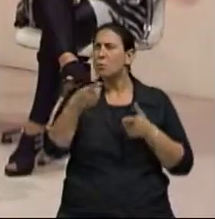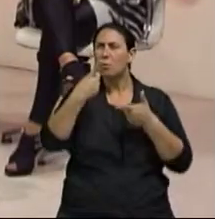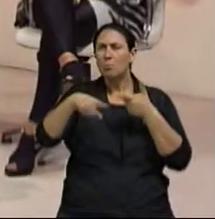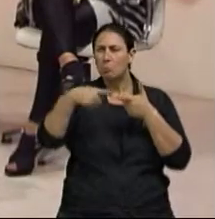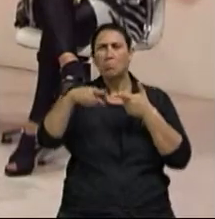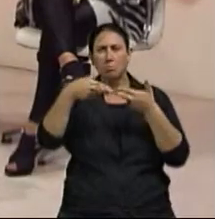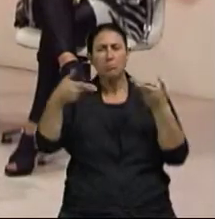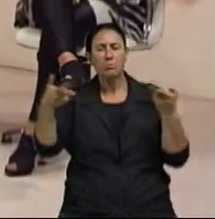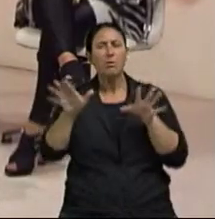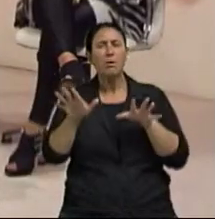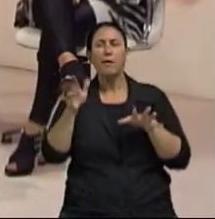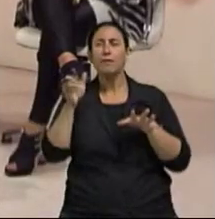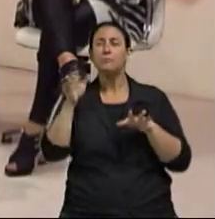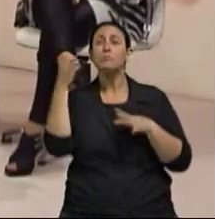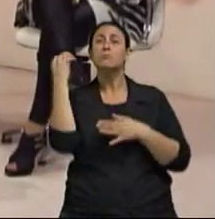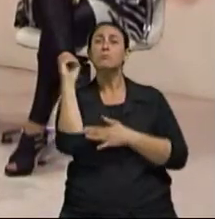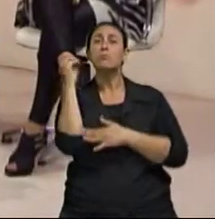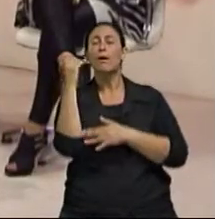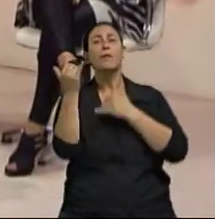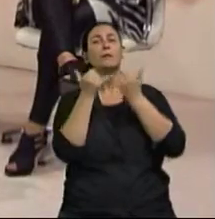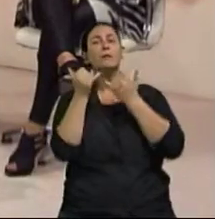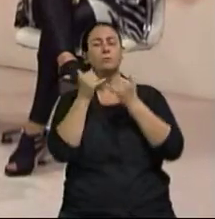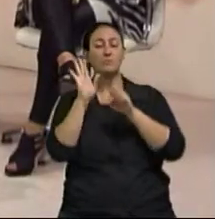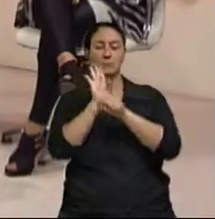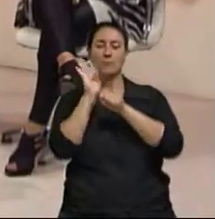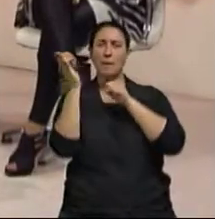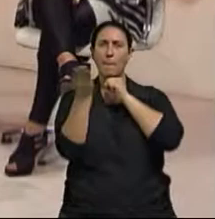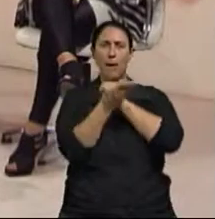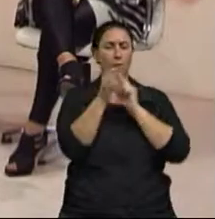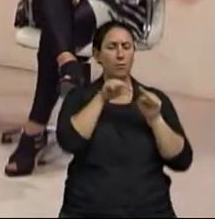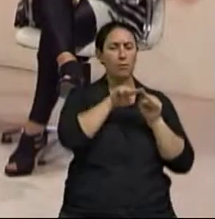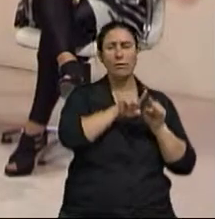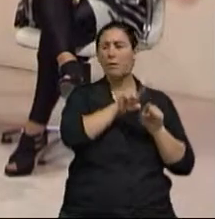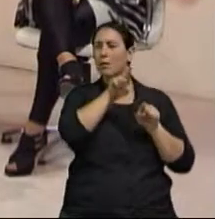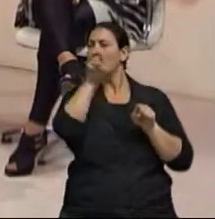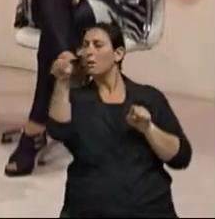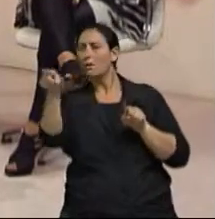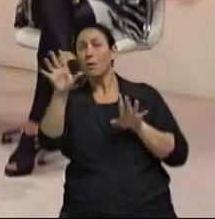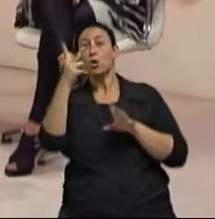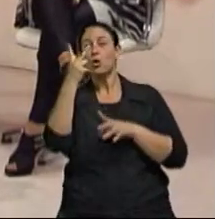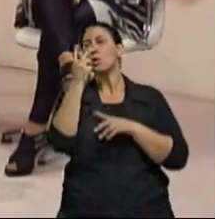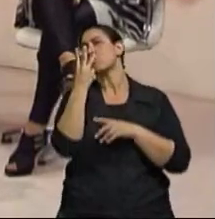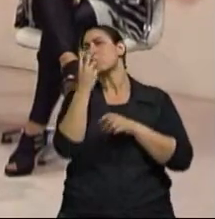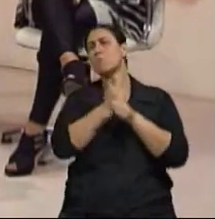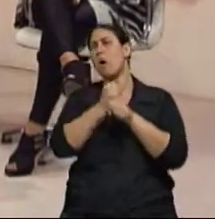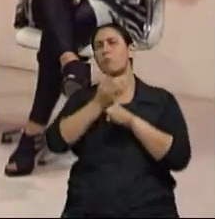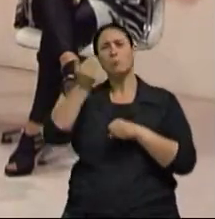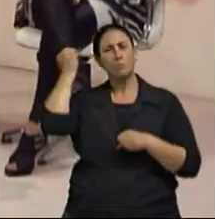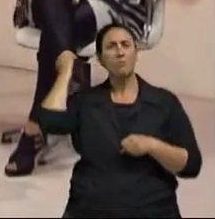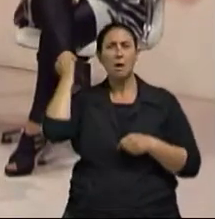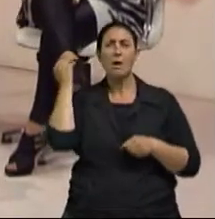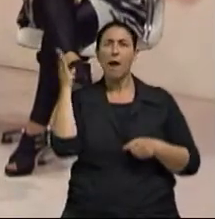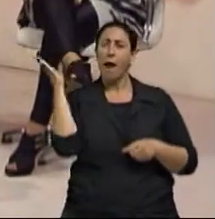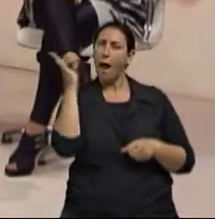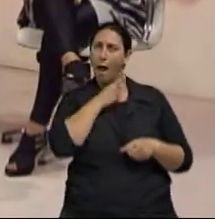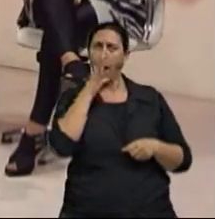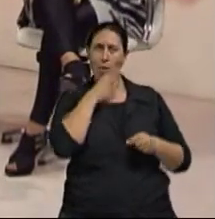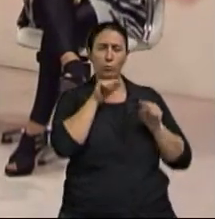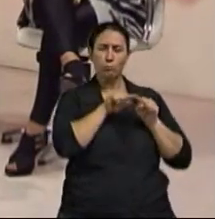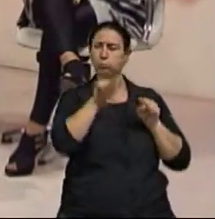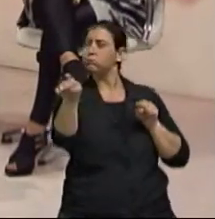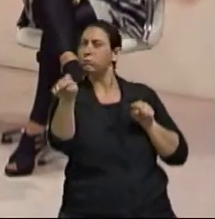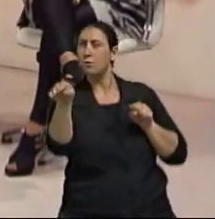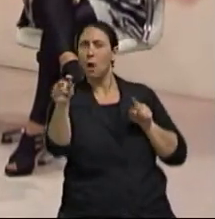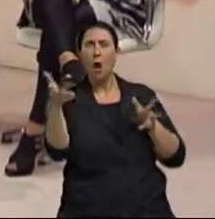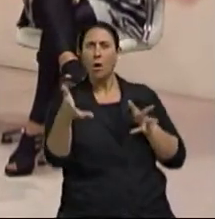Alegre completamente diferente Para ir de um bairro a outro, quanto tempo a gente demorava há dois, três anos atrás Não muito E quanto a gente demora